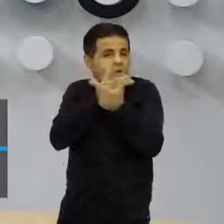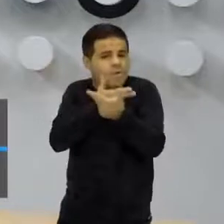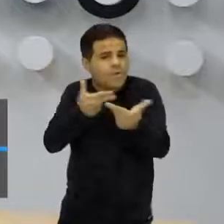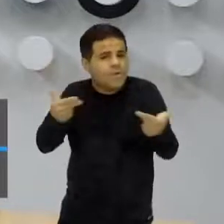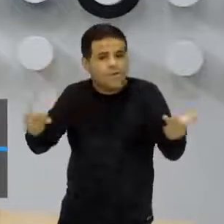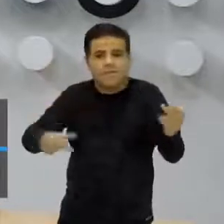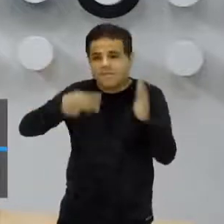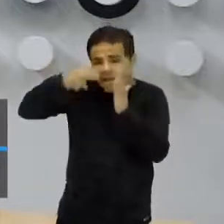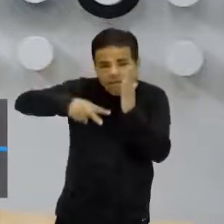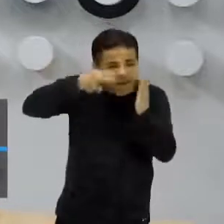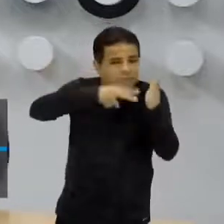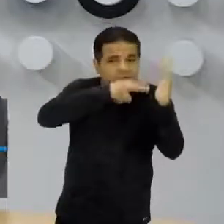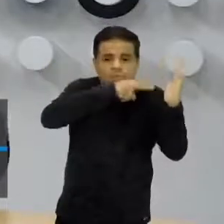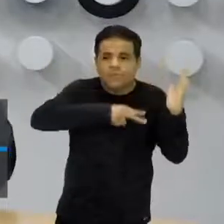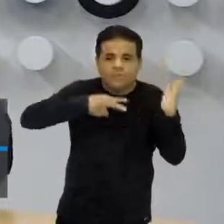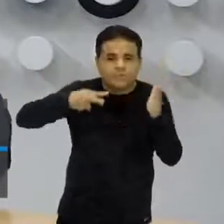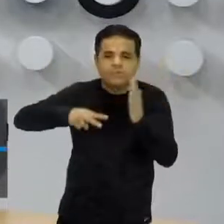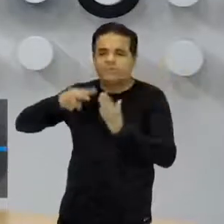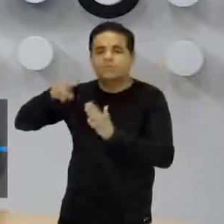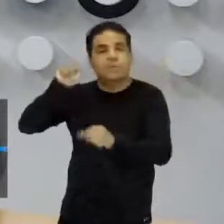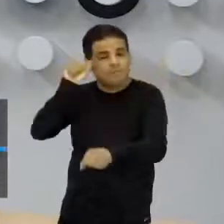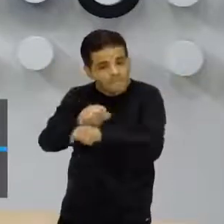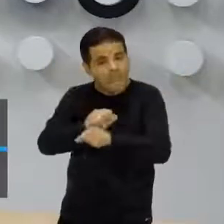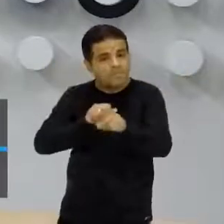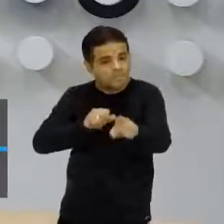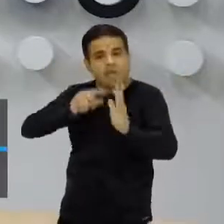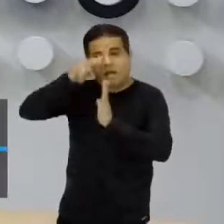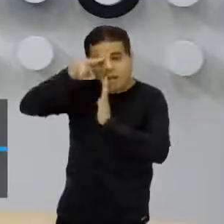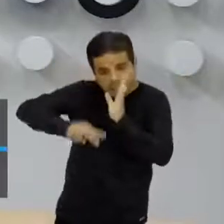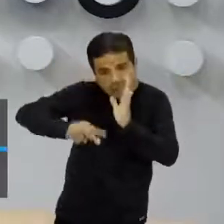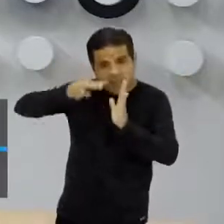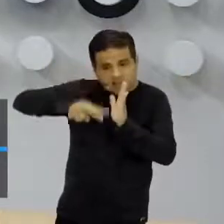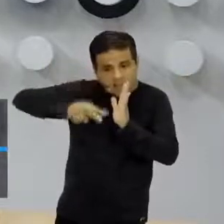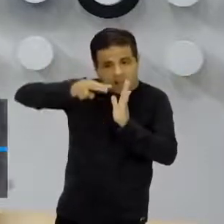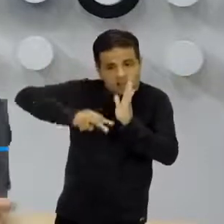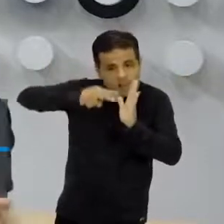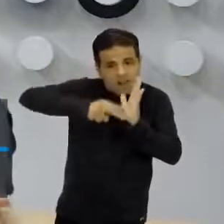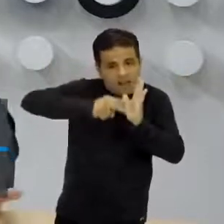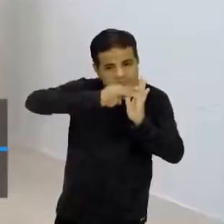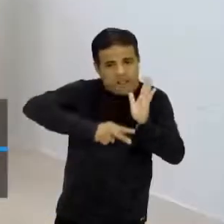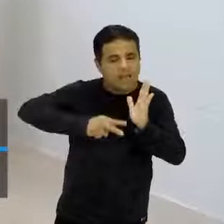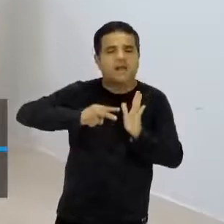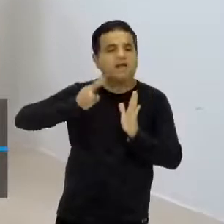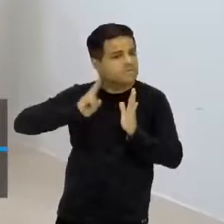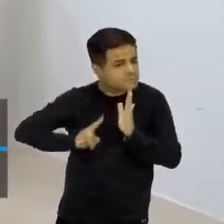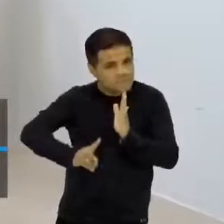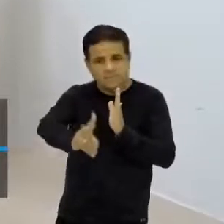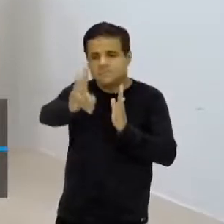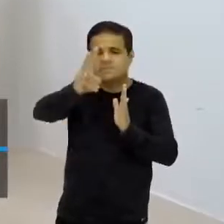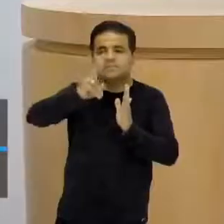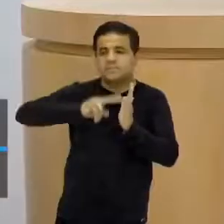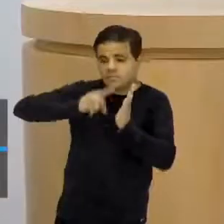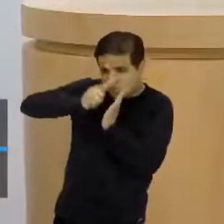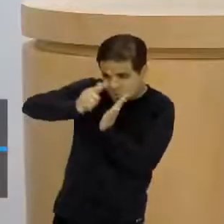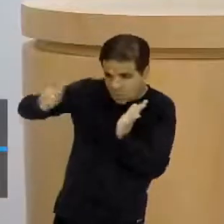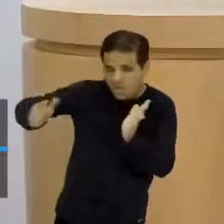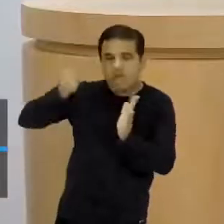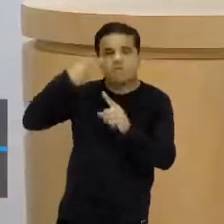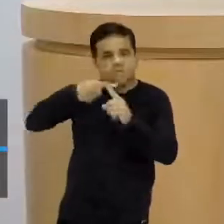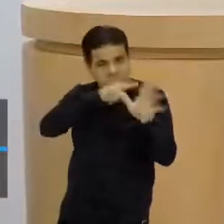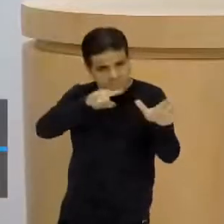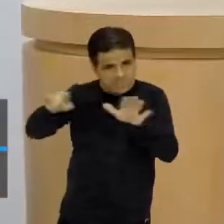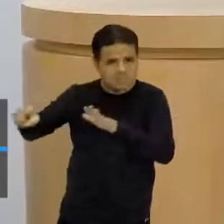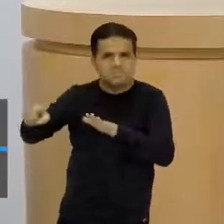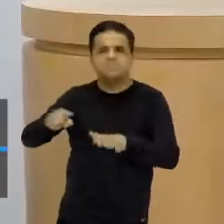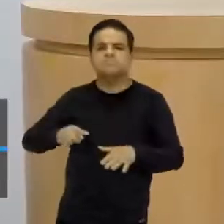leitura, olha, para pra ler, cara. Leia, leia, leia, leia, leia. Você pega o jornal toda semana, olha, pelo